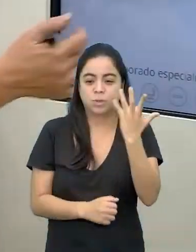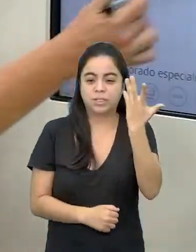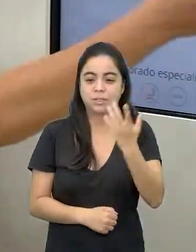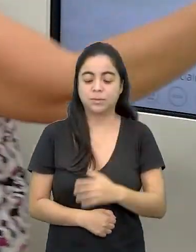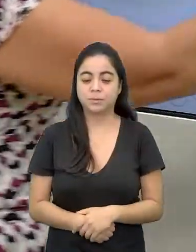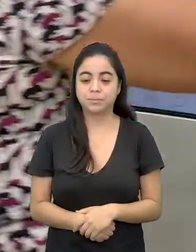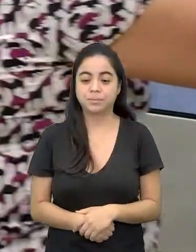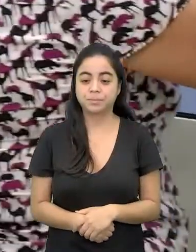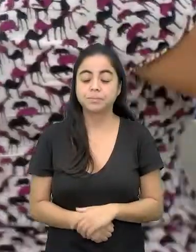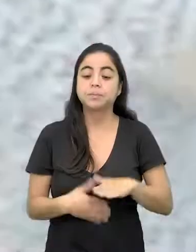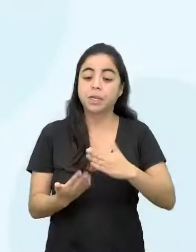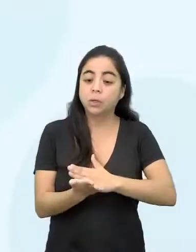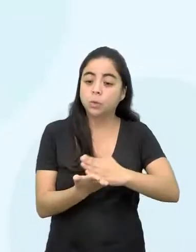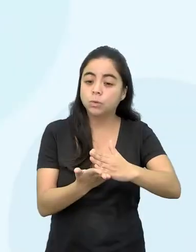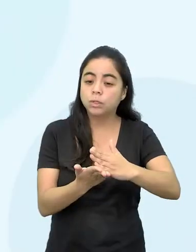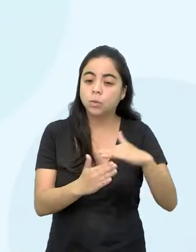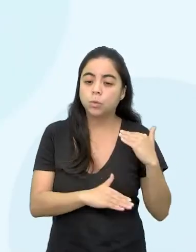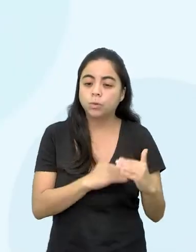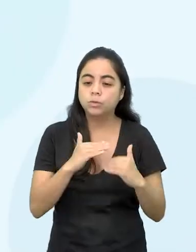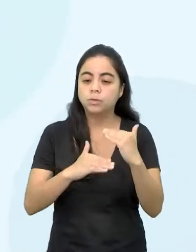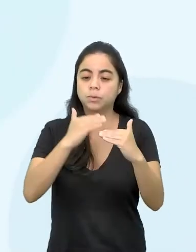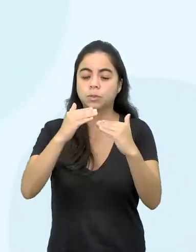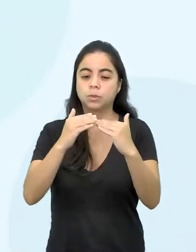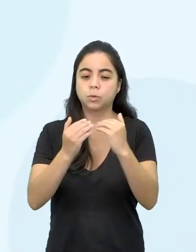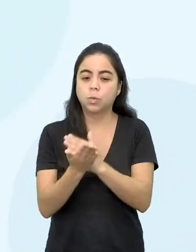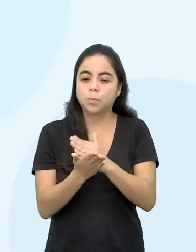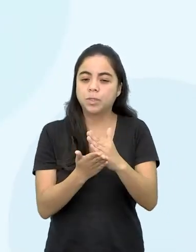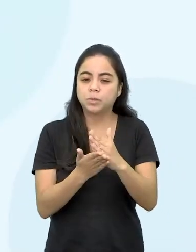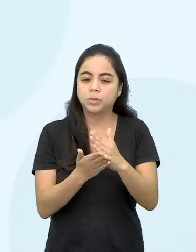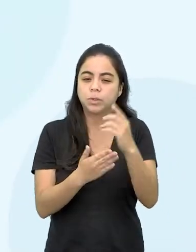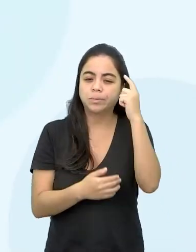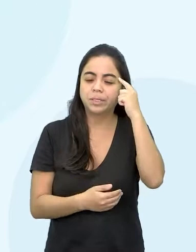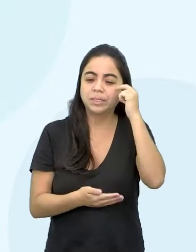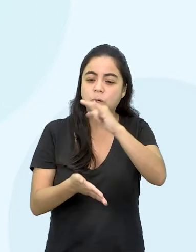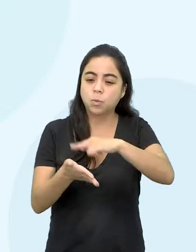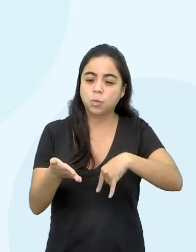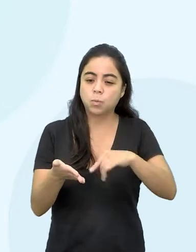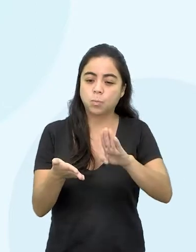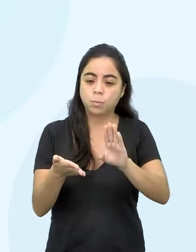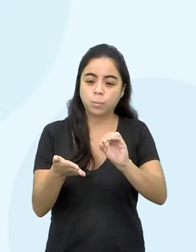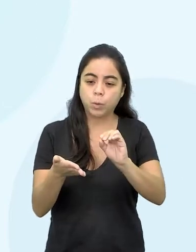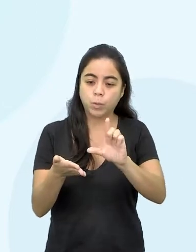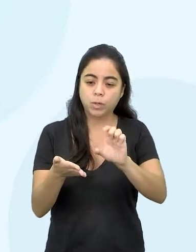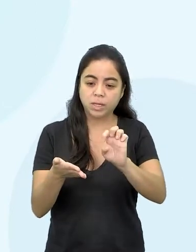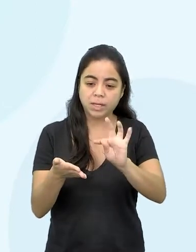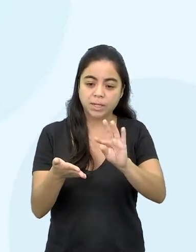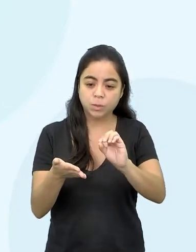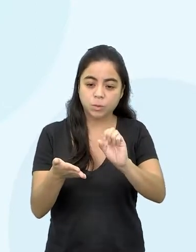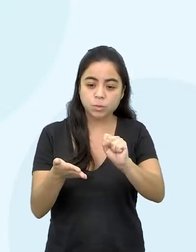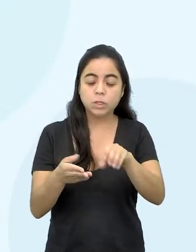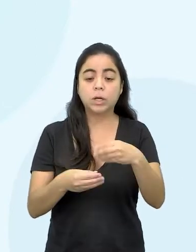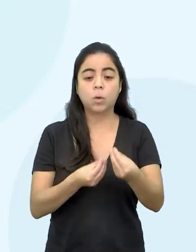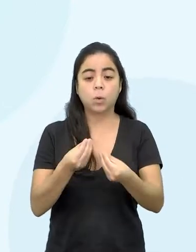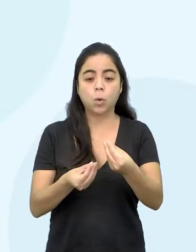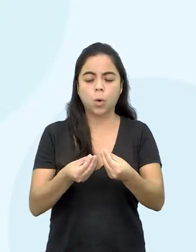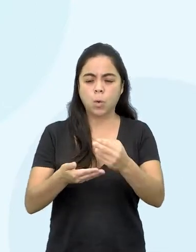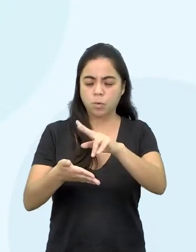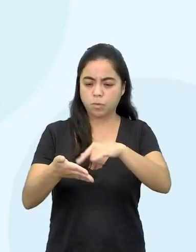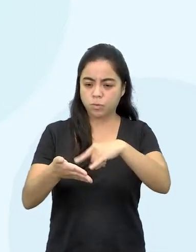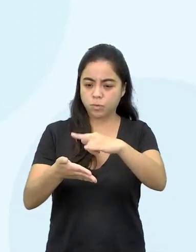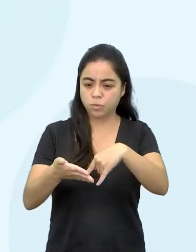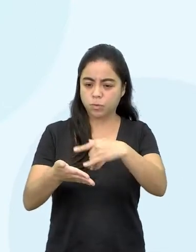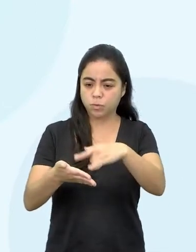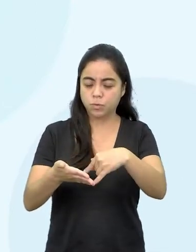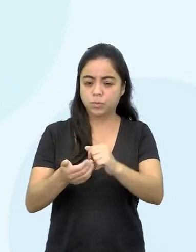introdução, o desenvolvimento aí a gente começou a falar de boletos, então eu expliquei a ler aí um boleto de conta de consumo